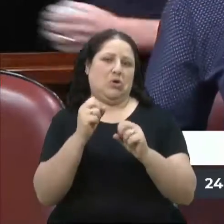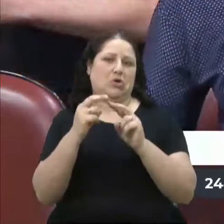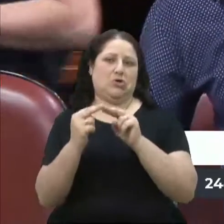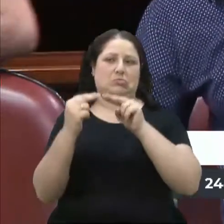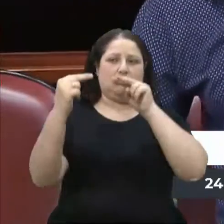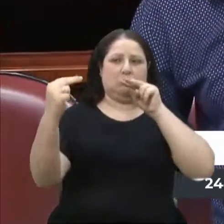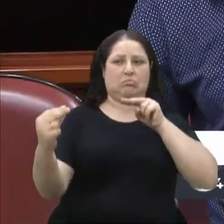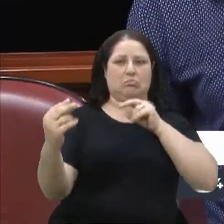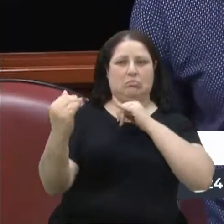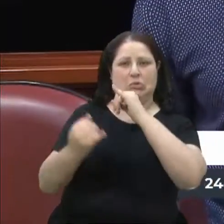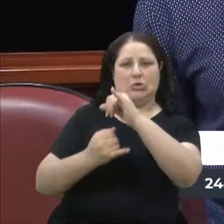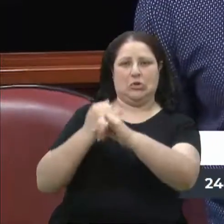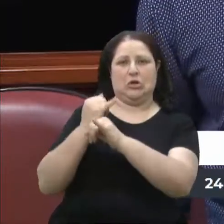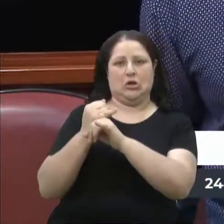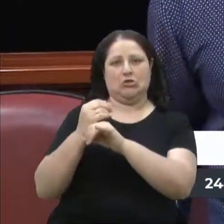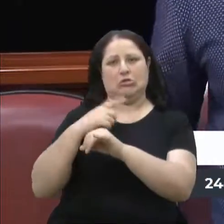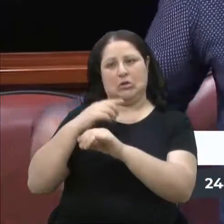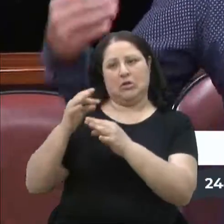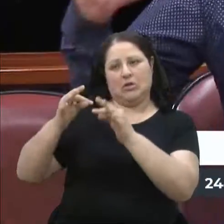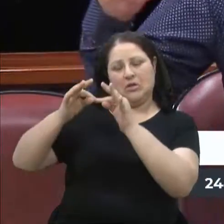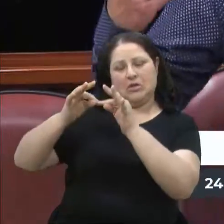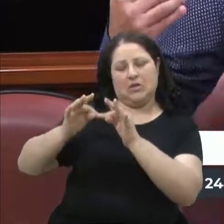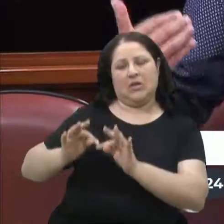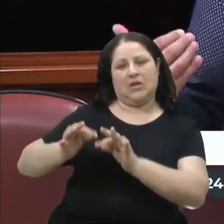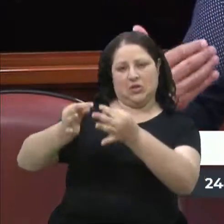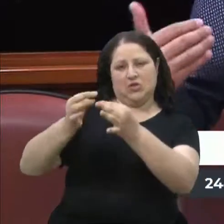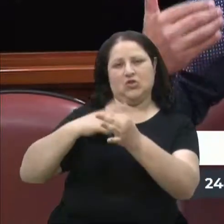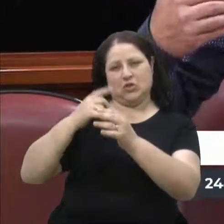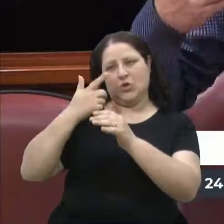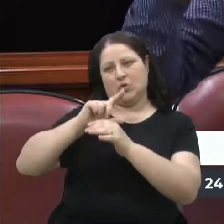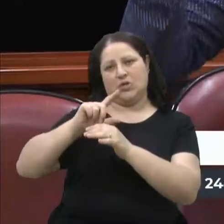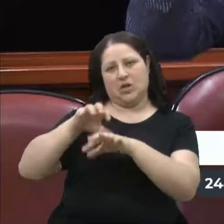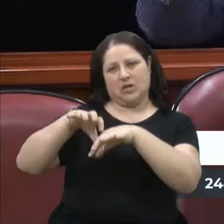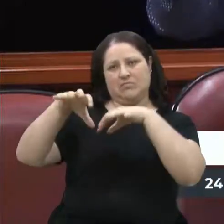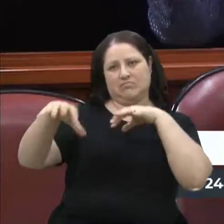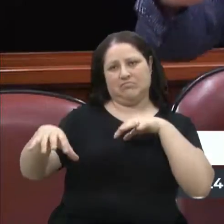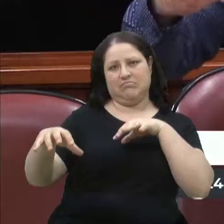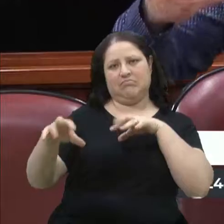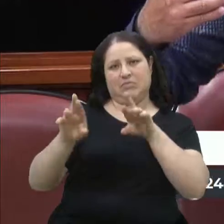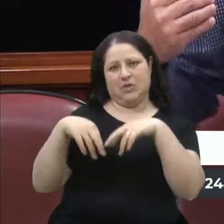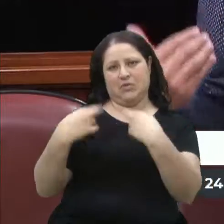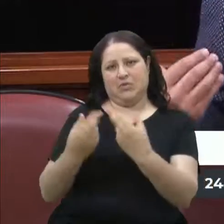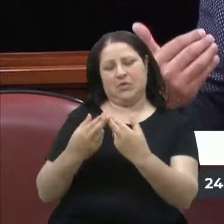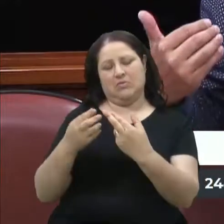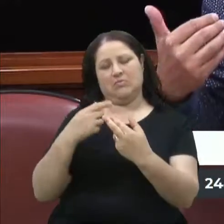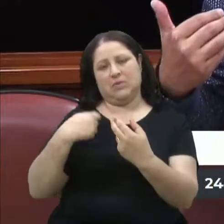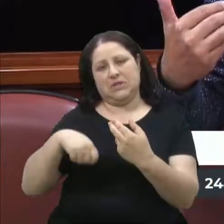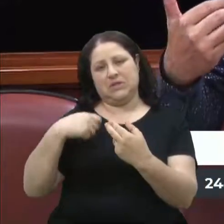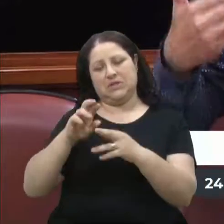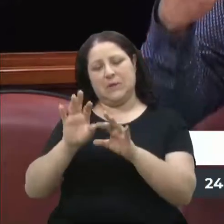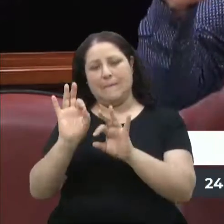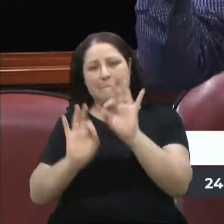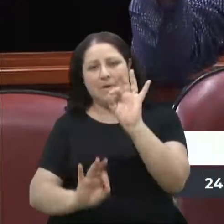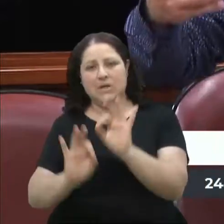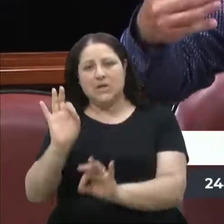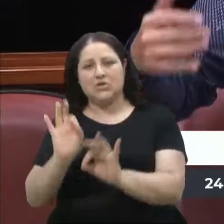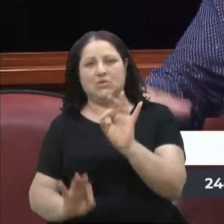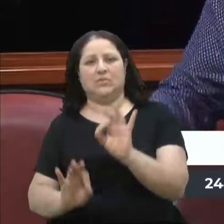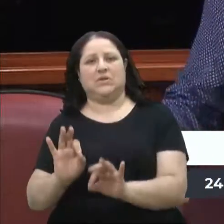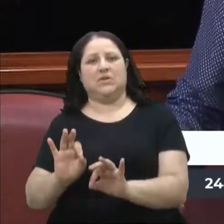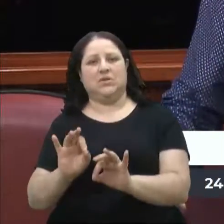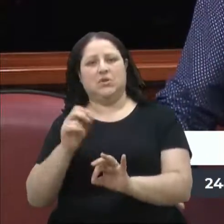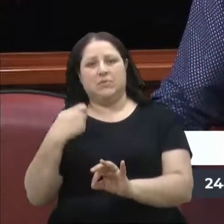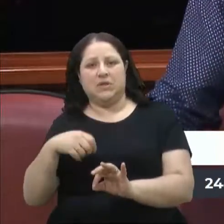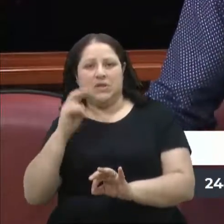temos tecnologia para isso, mas é, ou seja, é ter um planejamento e que se olhe para